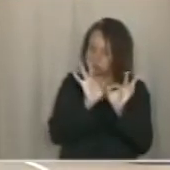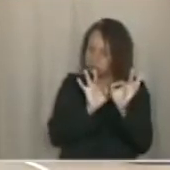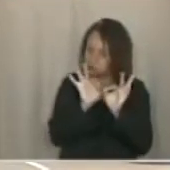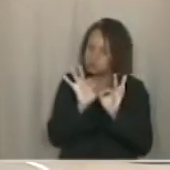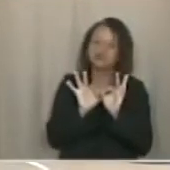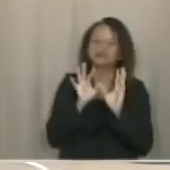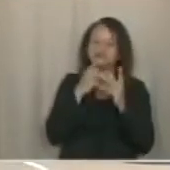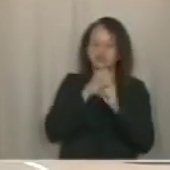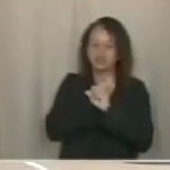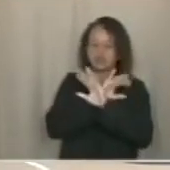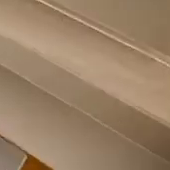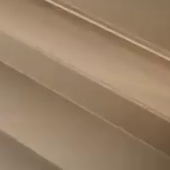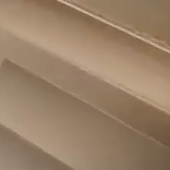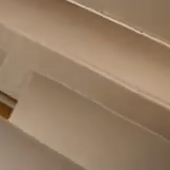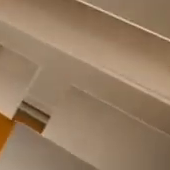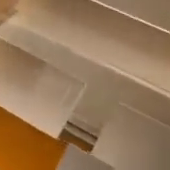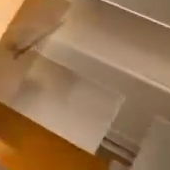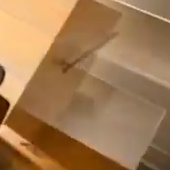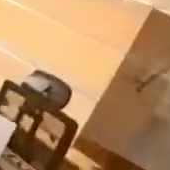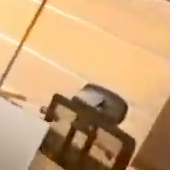Mas eu faço questão de deixar o registro.